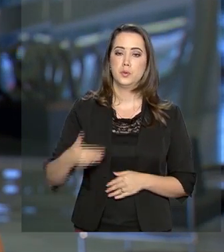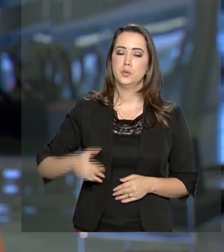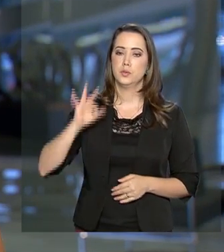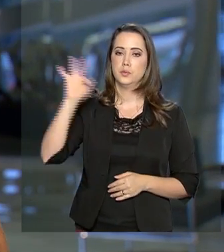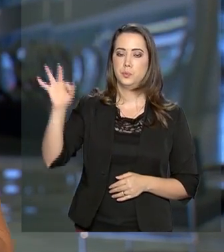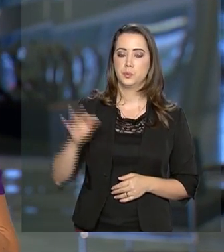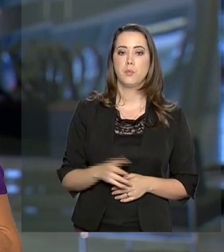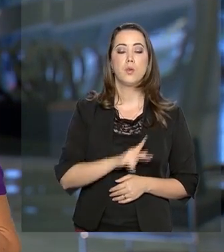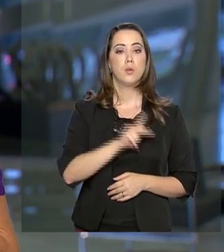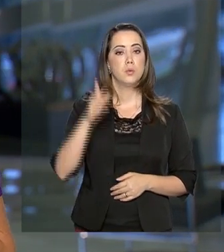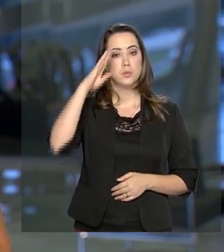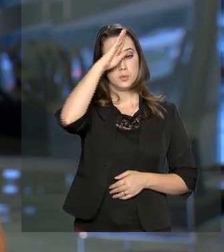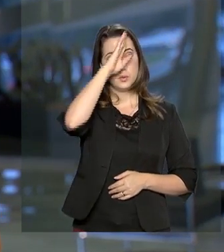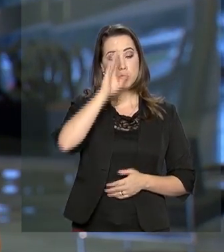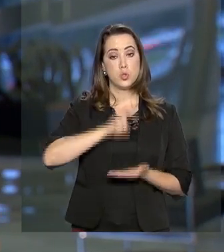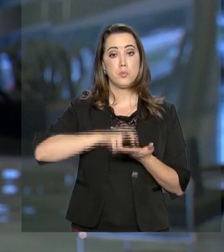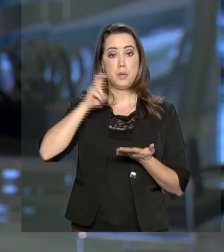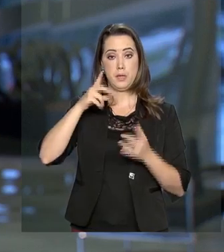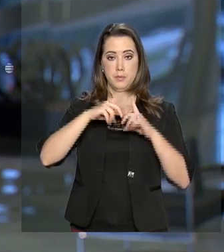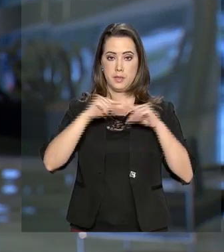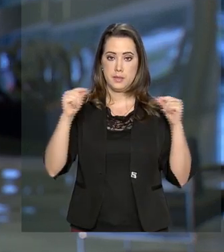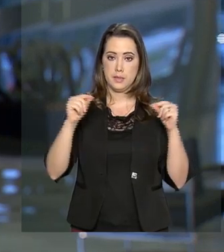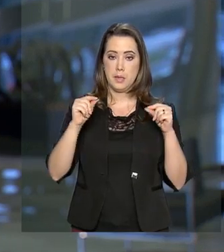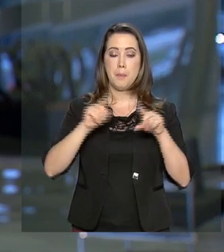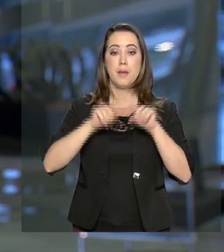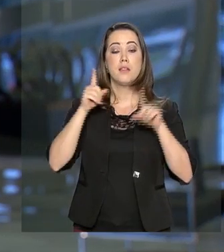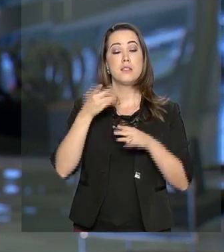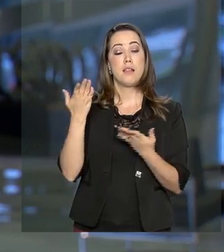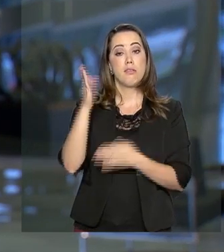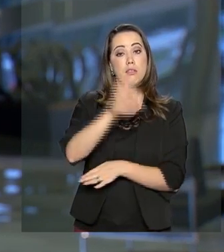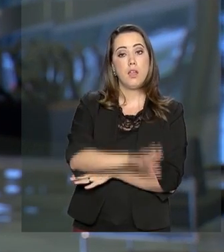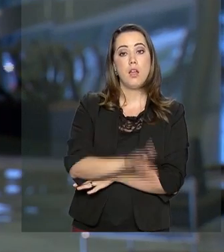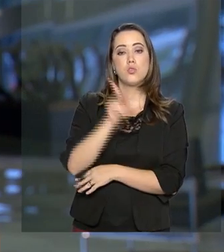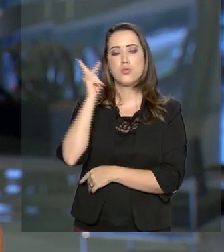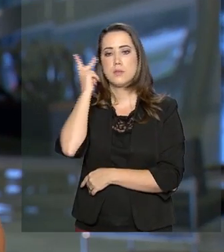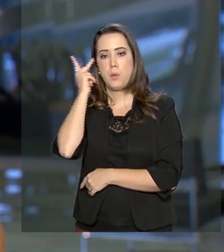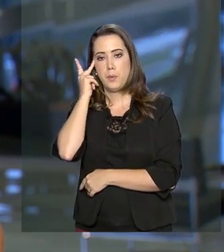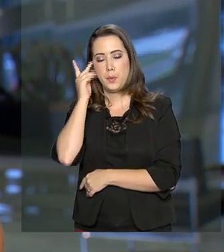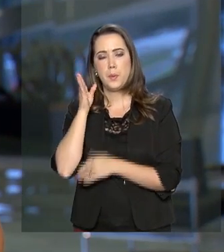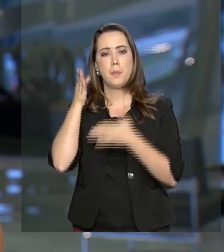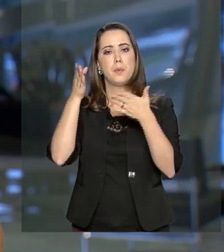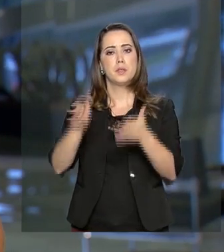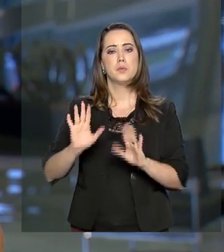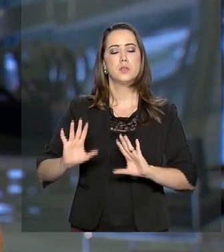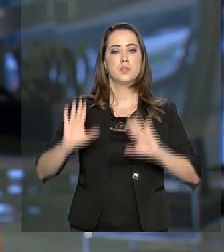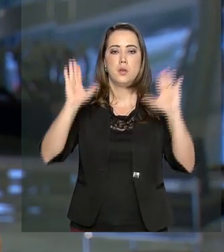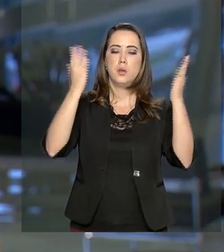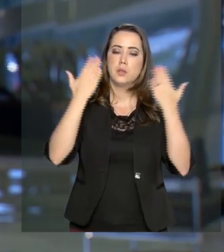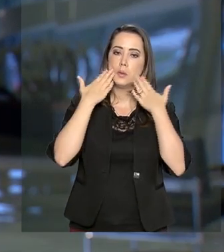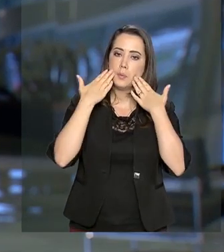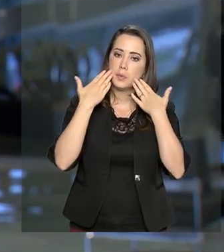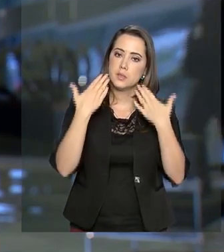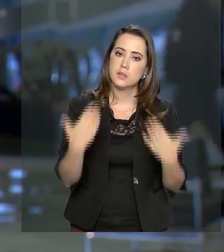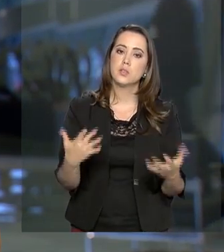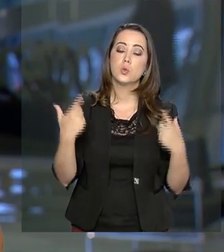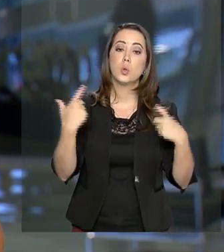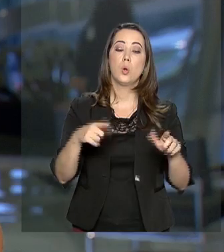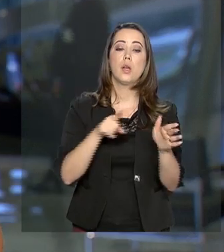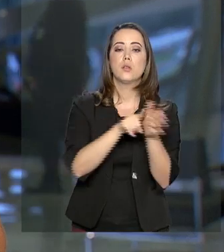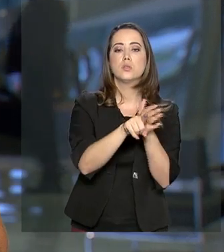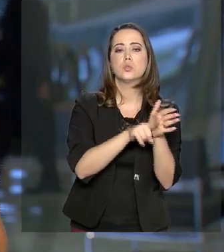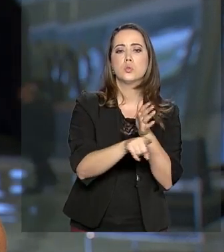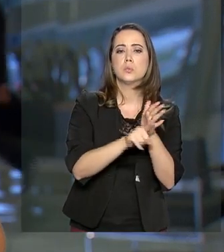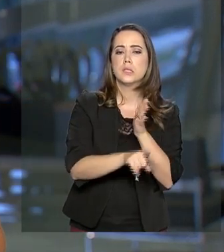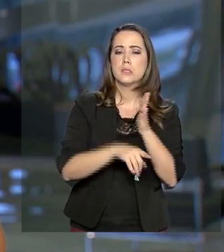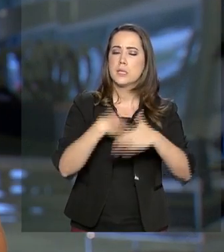Bolsonaro passou a manhã em Brasília, mas à tarde ele foi para a cidade de São Paulo. Lá ele participou da cerimônia de apresentação do Centro de Pesquisas